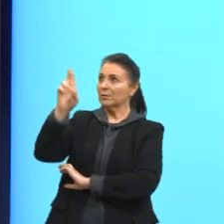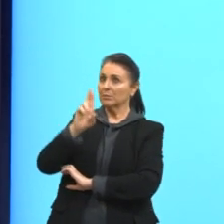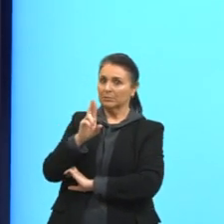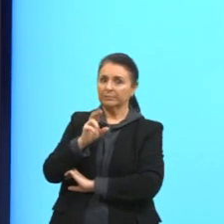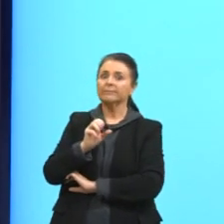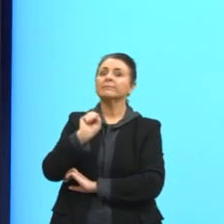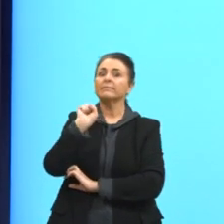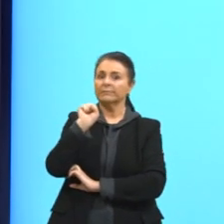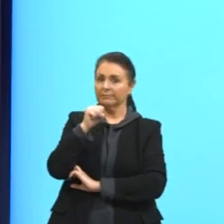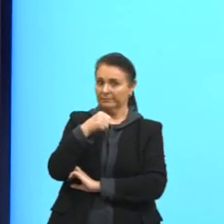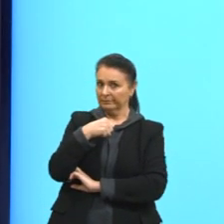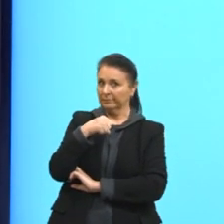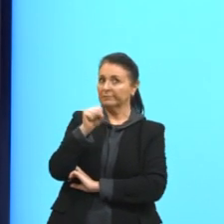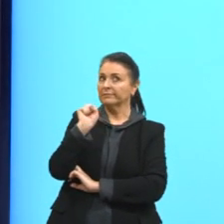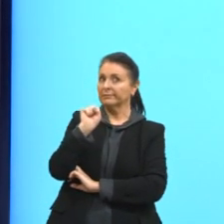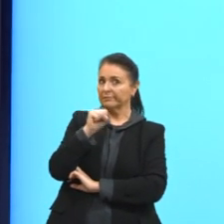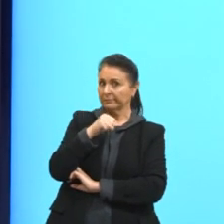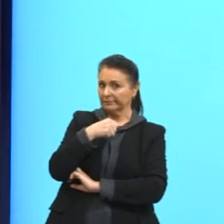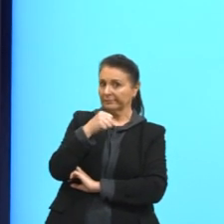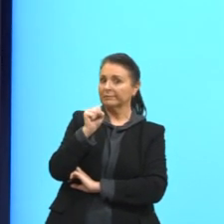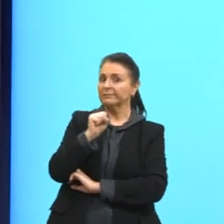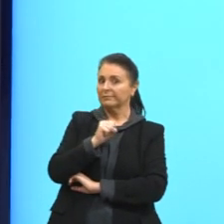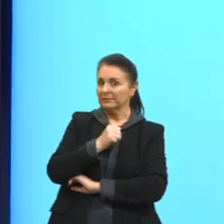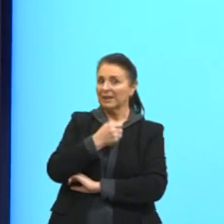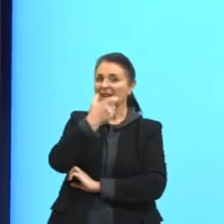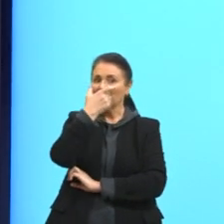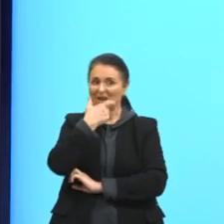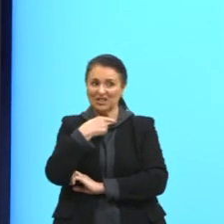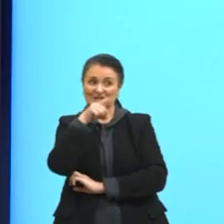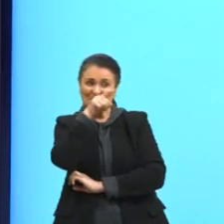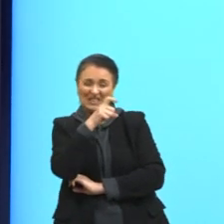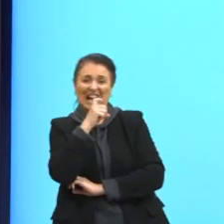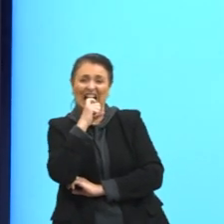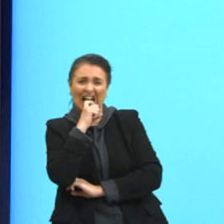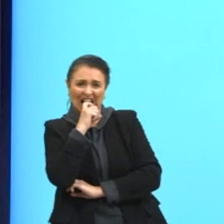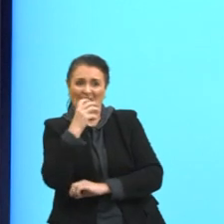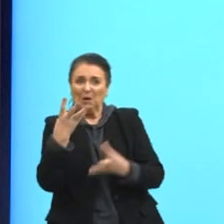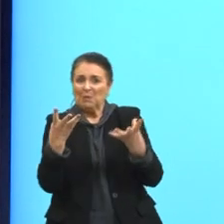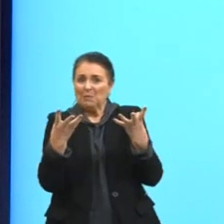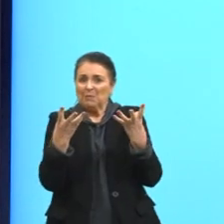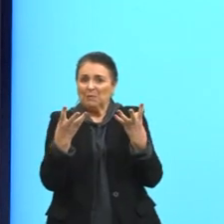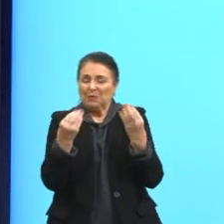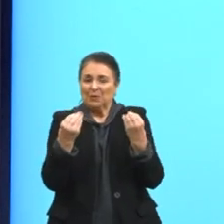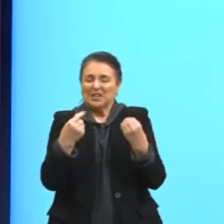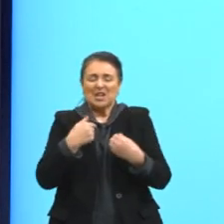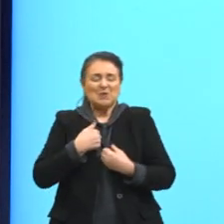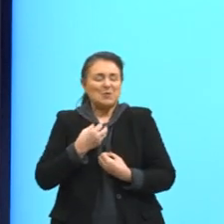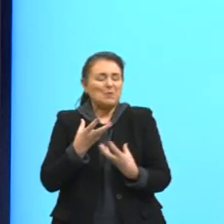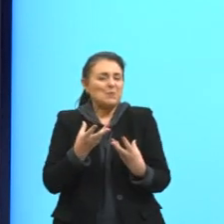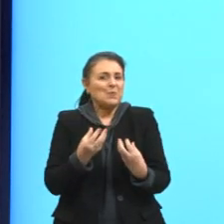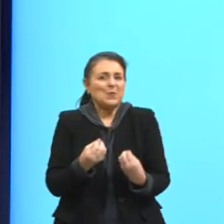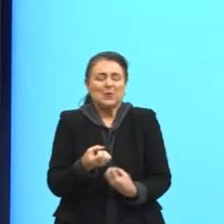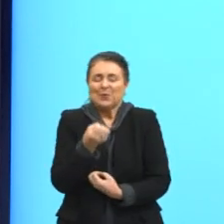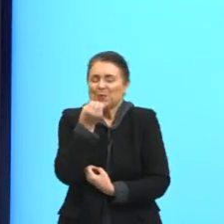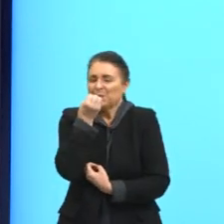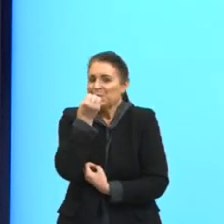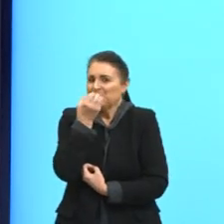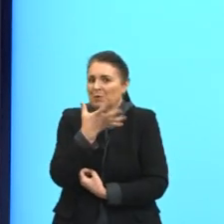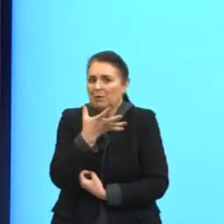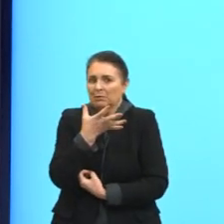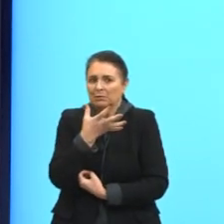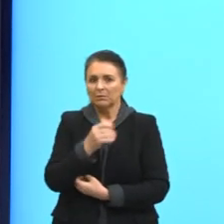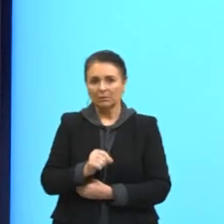aposto que Licegina está morrendo de inveja e o humano diz eu sou sinistro morrendo de inveja ninguém